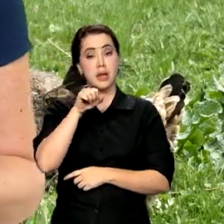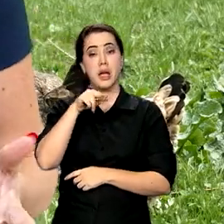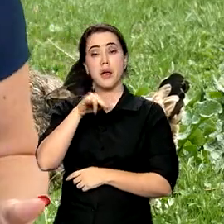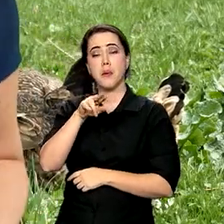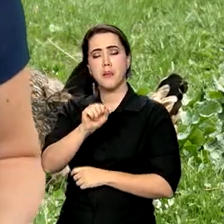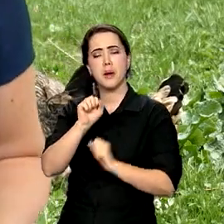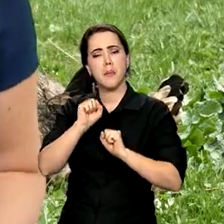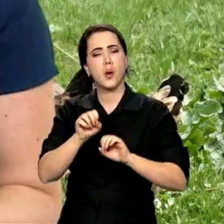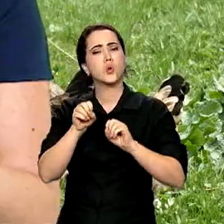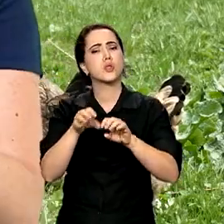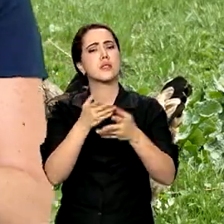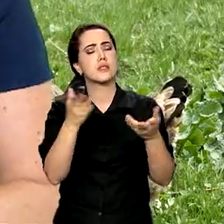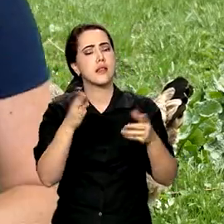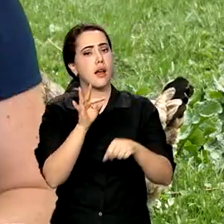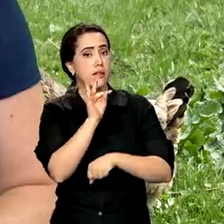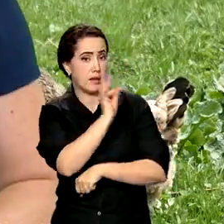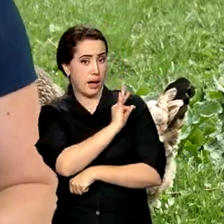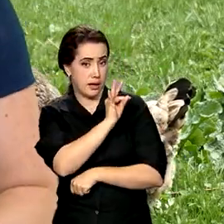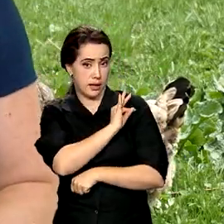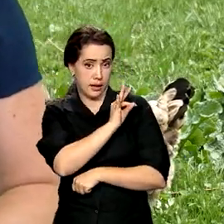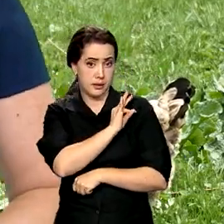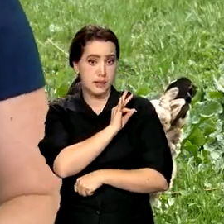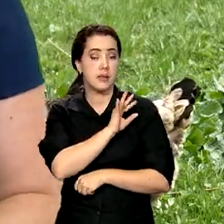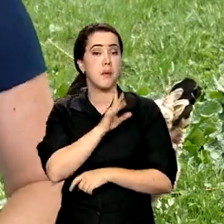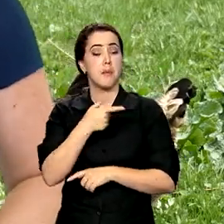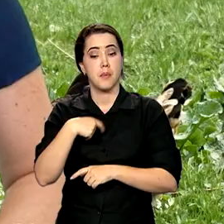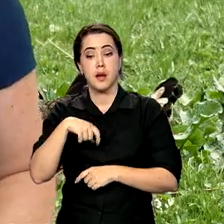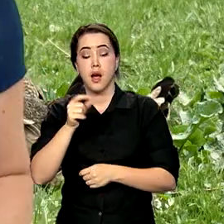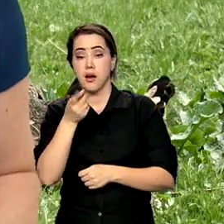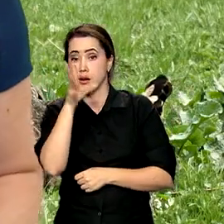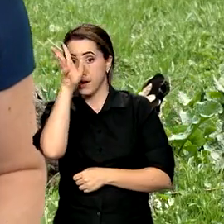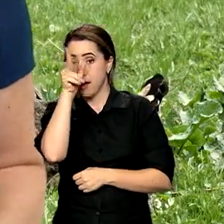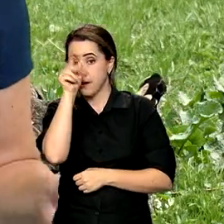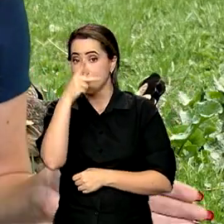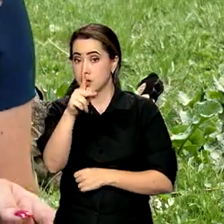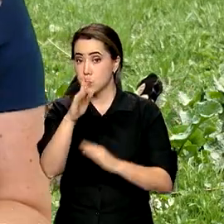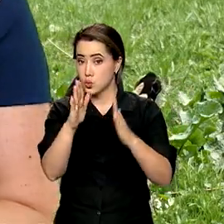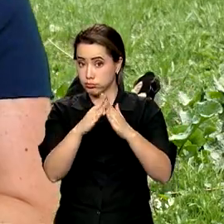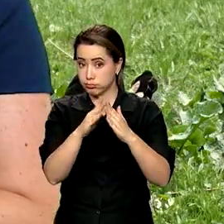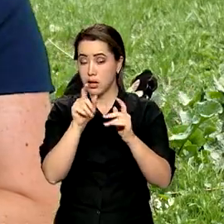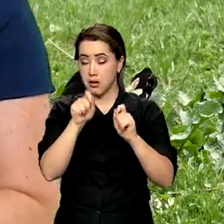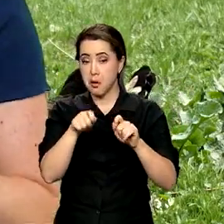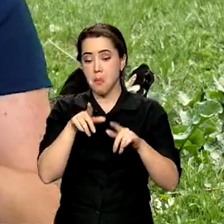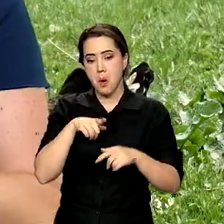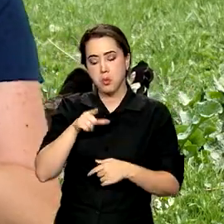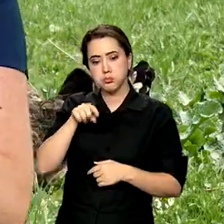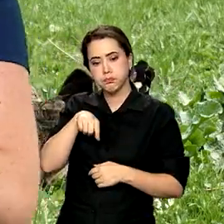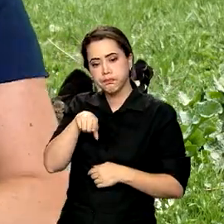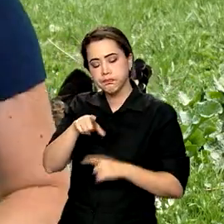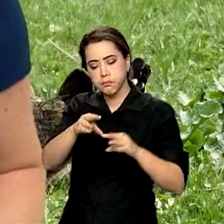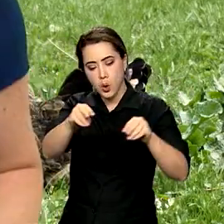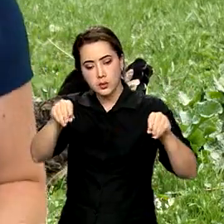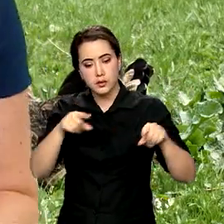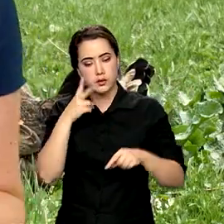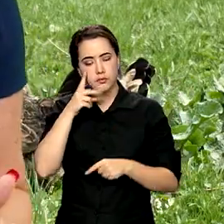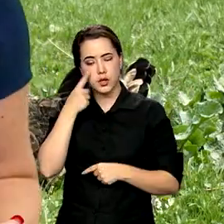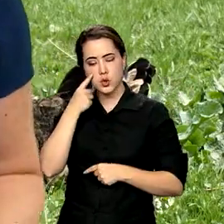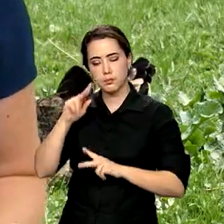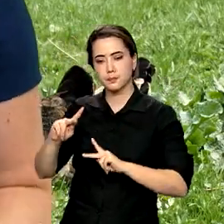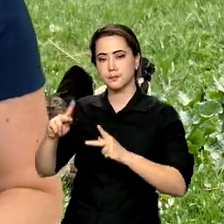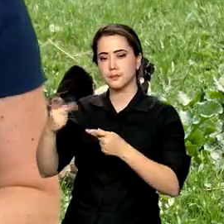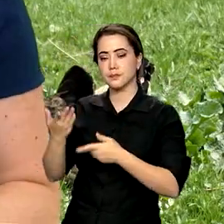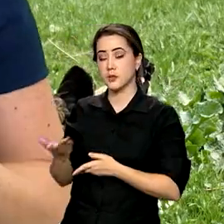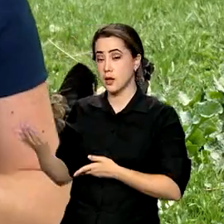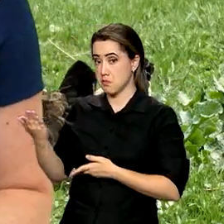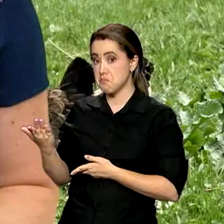técnicas incríveis para a criação de galinhas caipiras na sua terra? Clica nesse link aqui que você vai aprender tudo